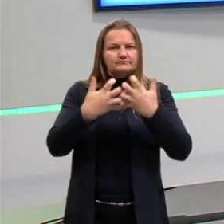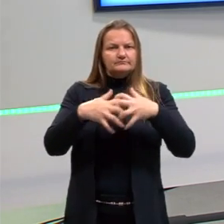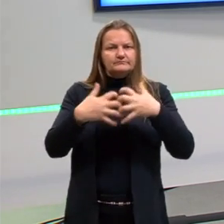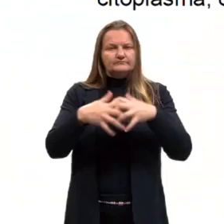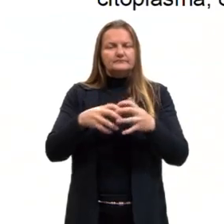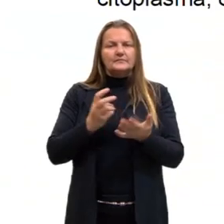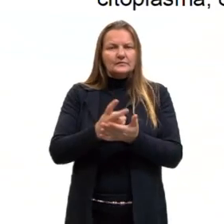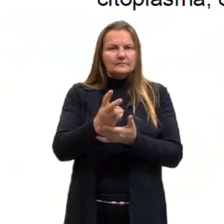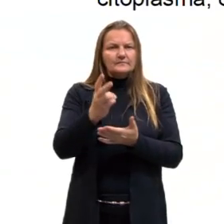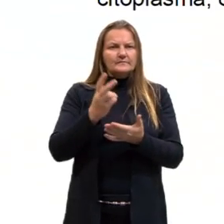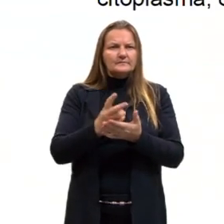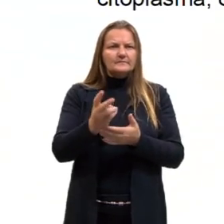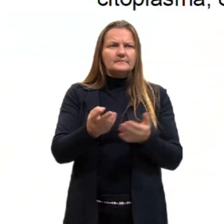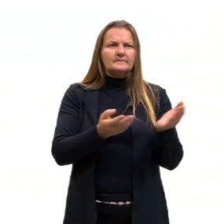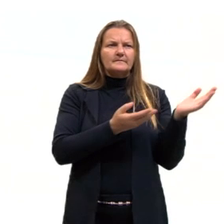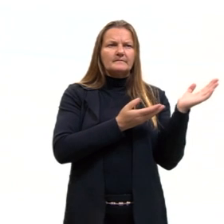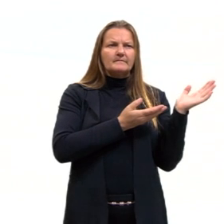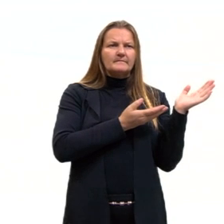Continuando, então, aqui.